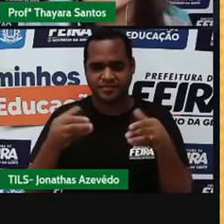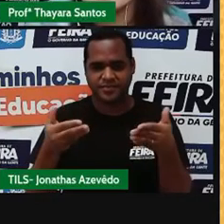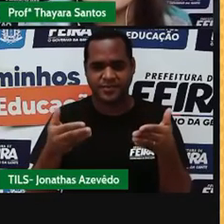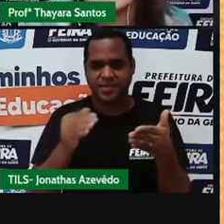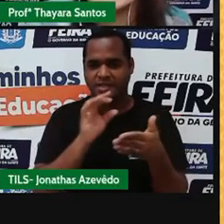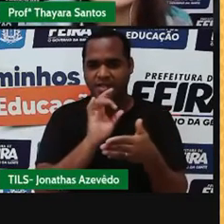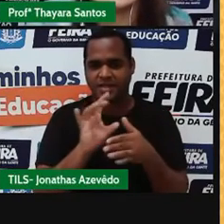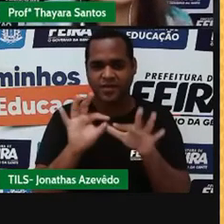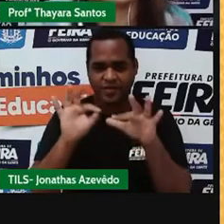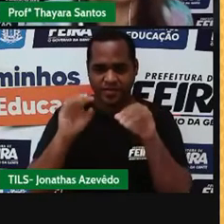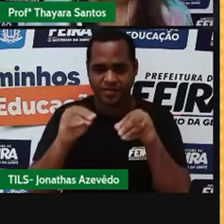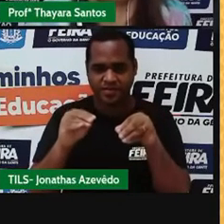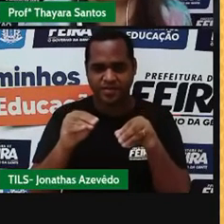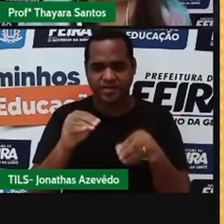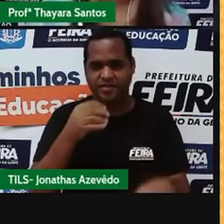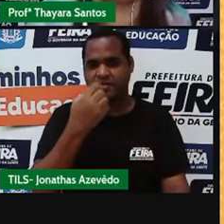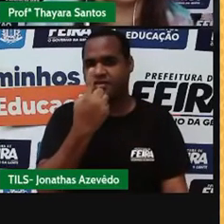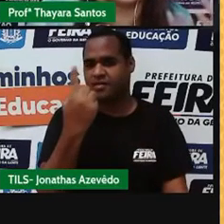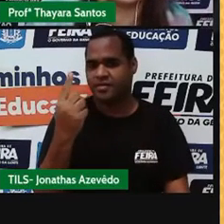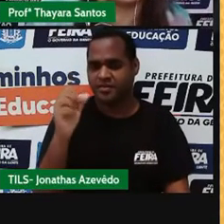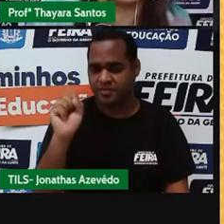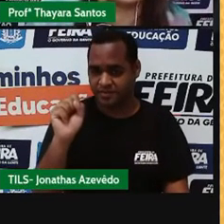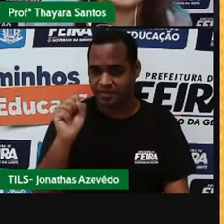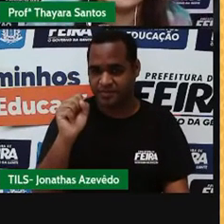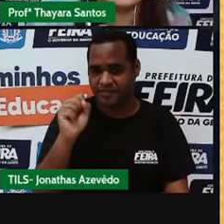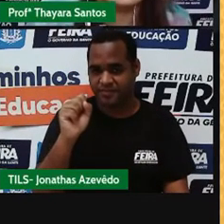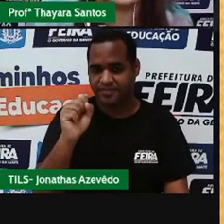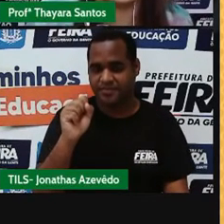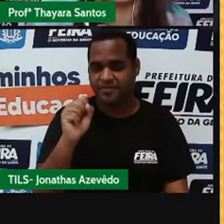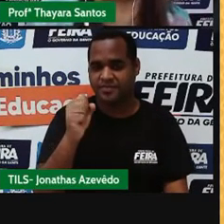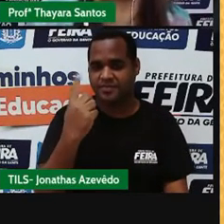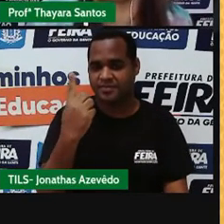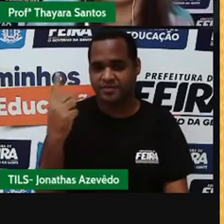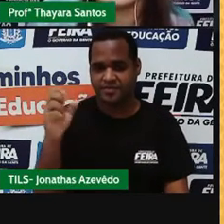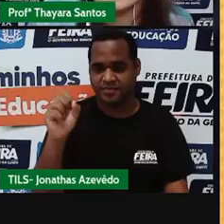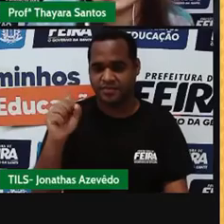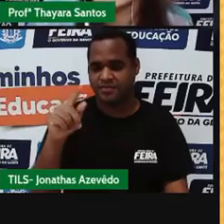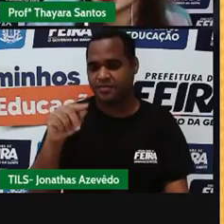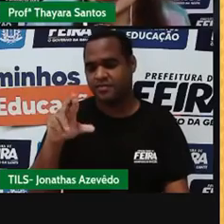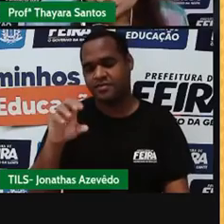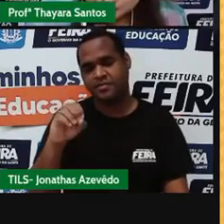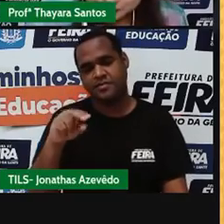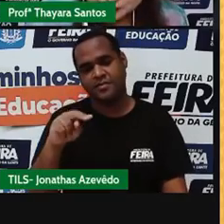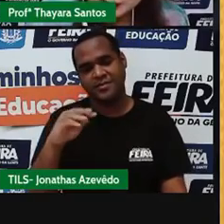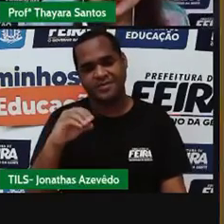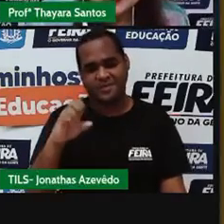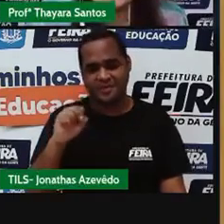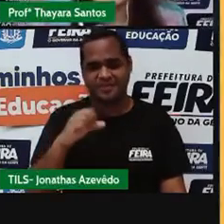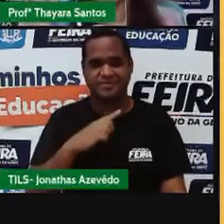elemento, que tem 118 prótons lá no núcleo do seu átomo.